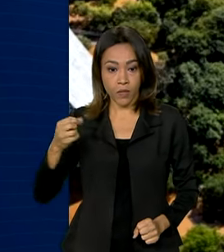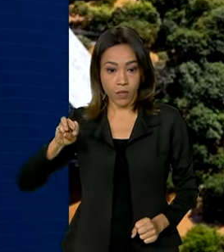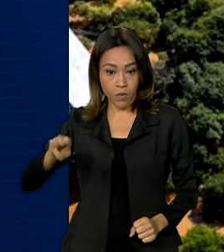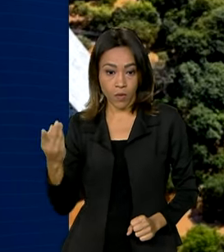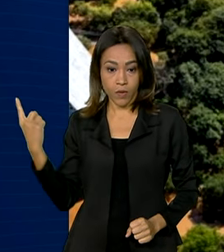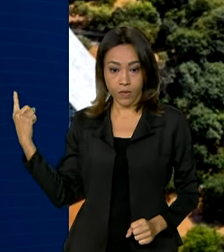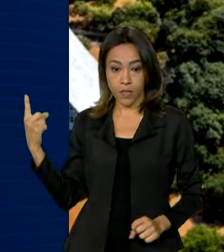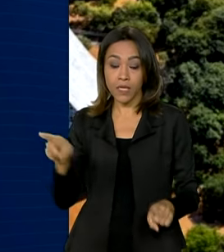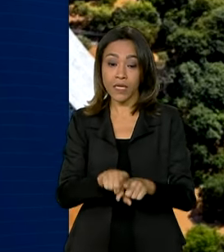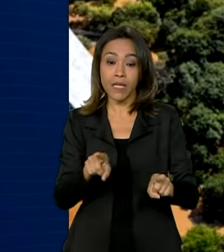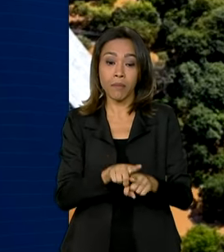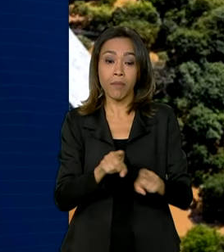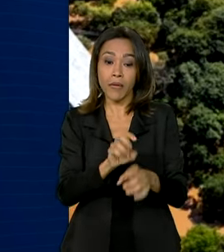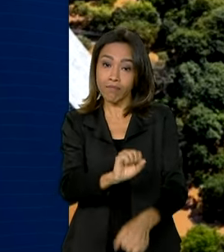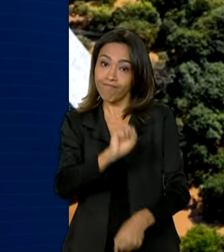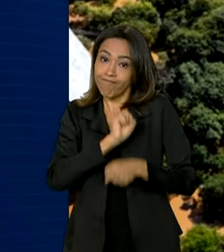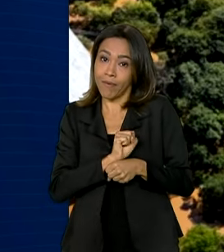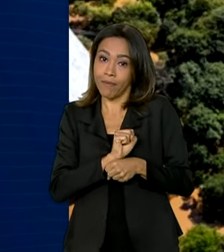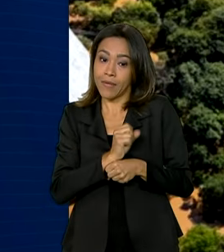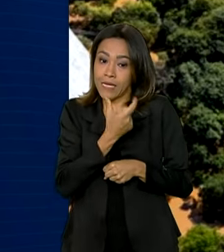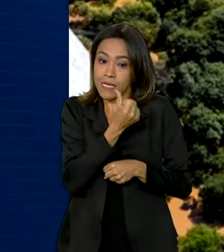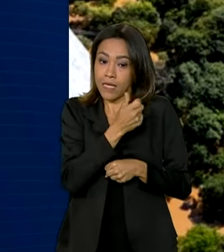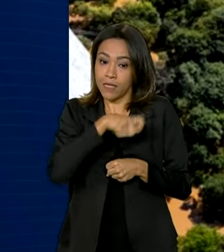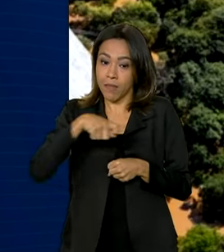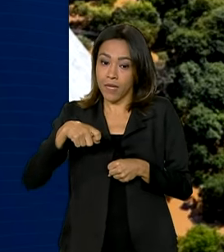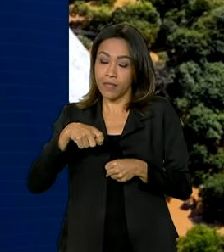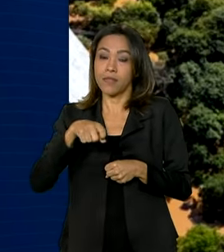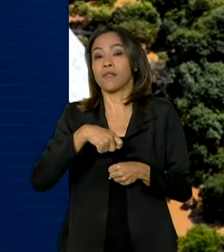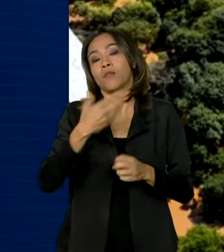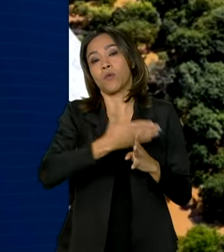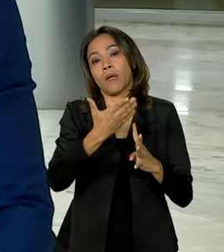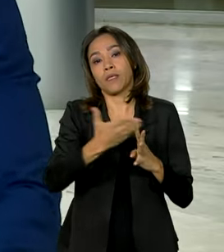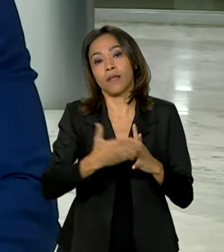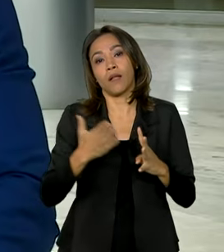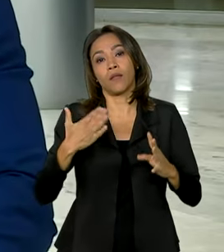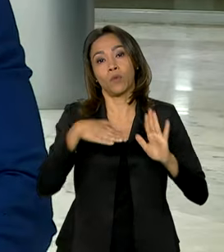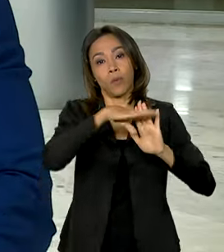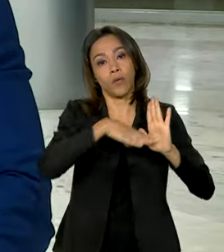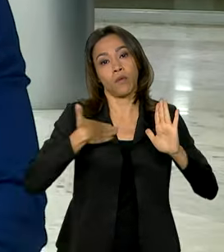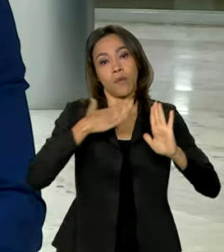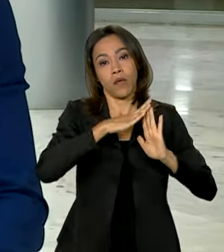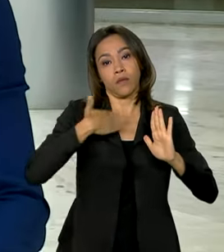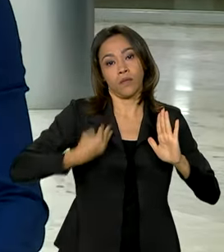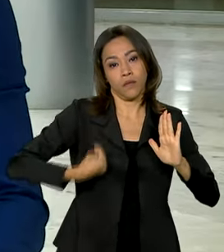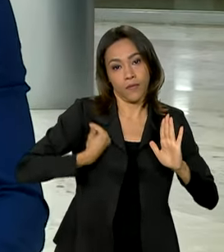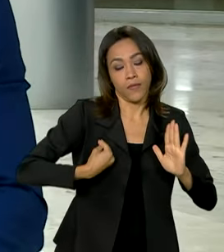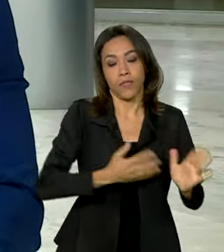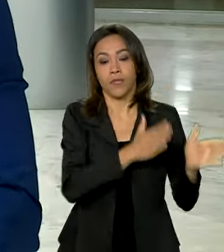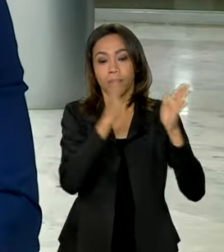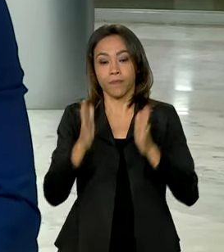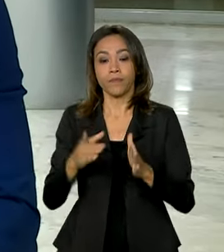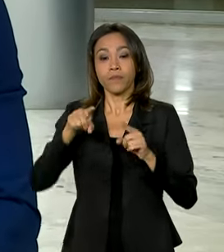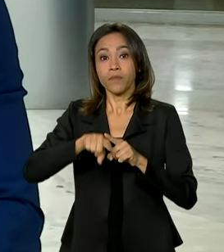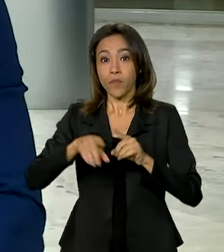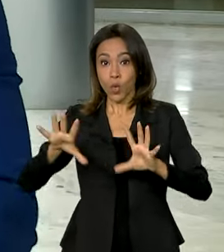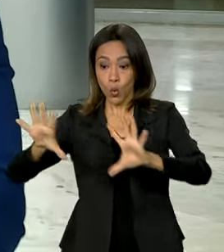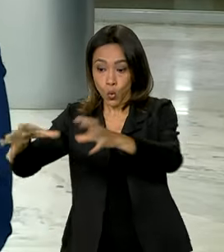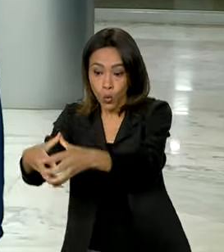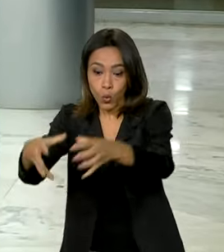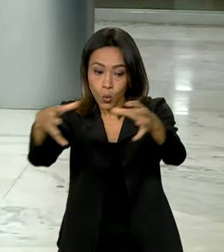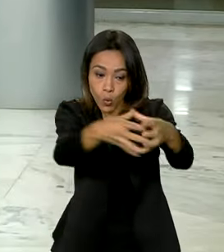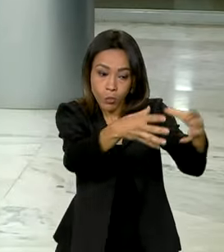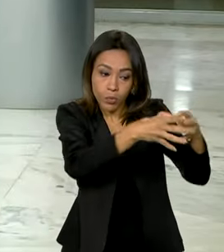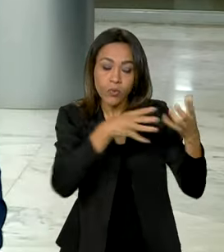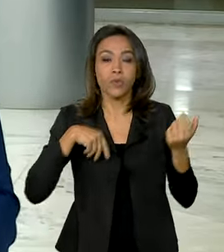e suspensão por seis meses das parcelas do Minha Casa Minha Vida. Com representantes de organizações não governamentais, de